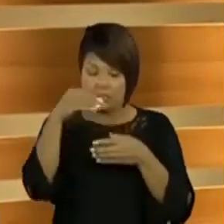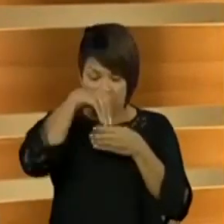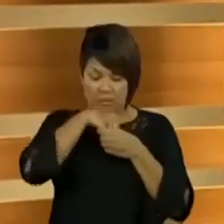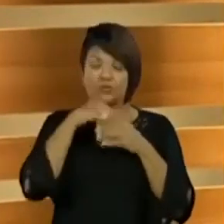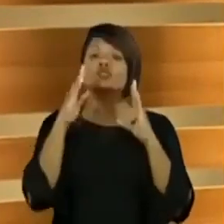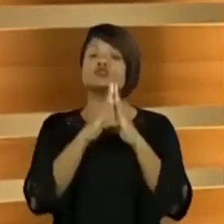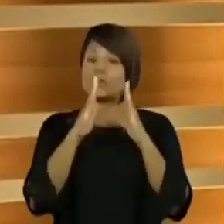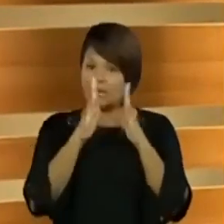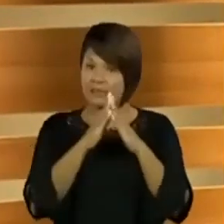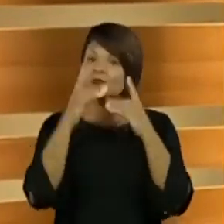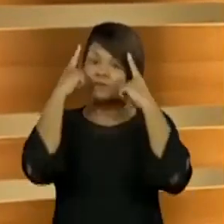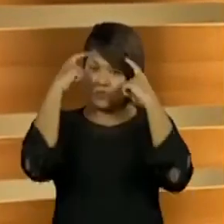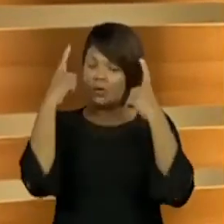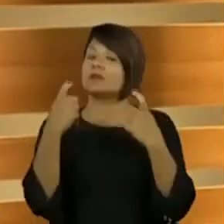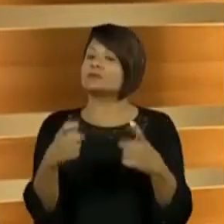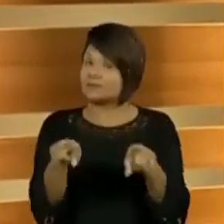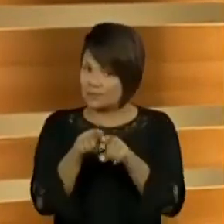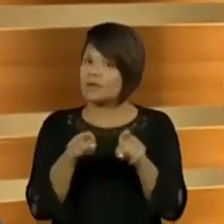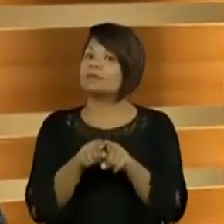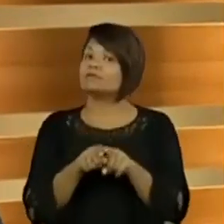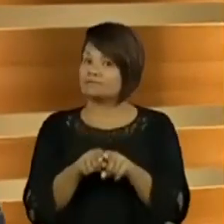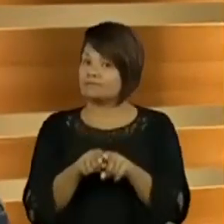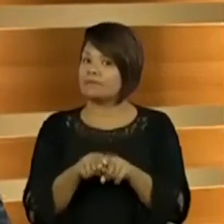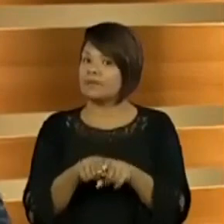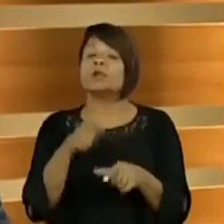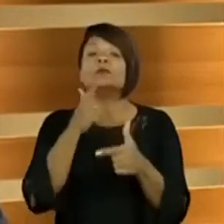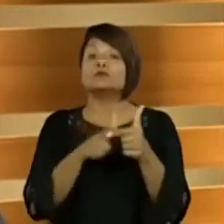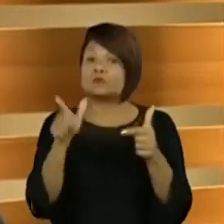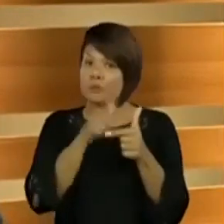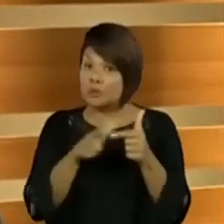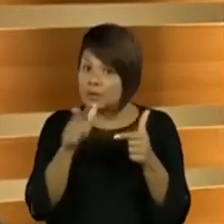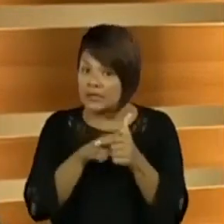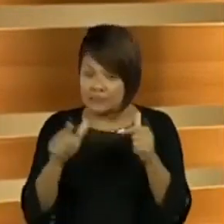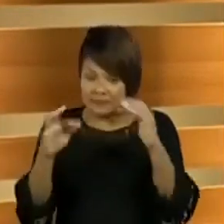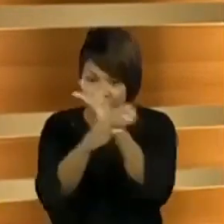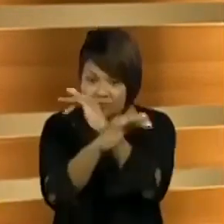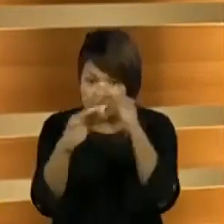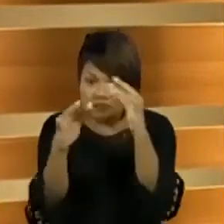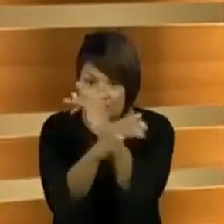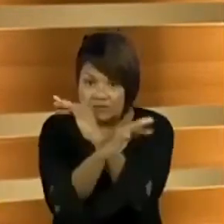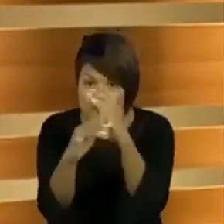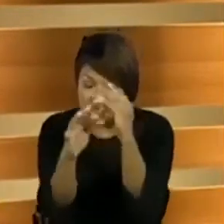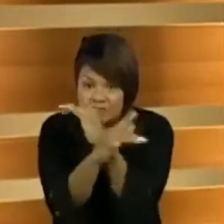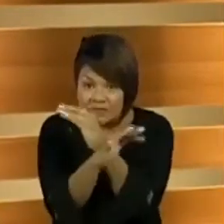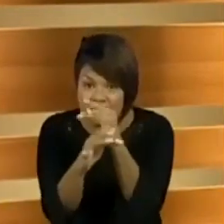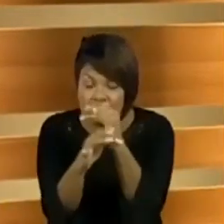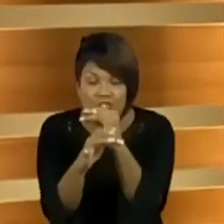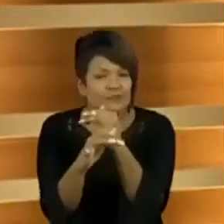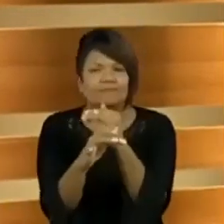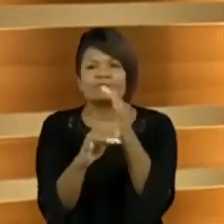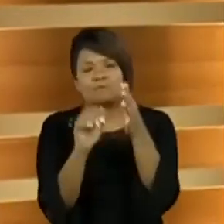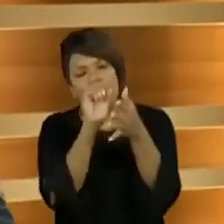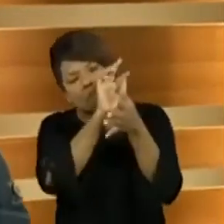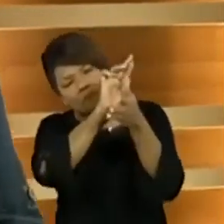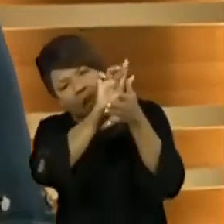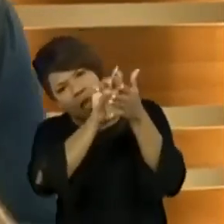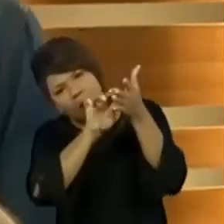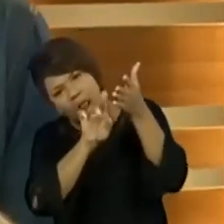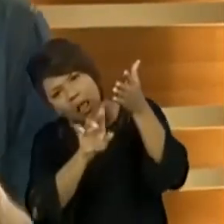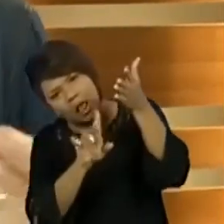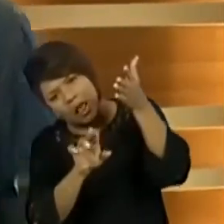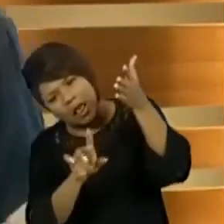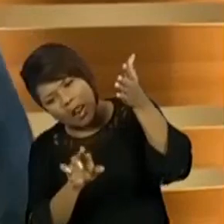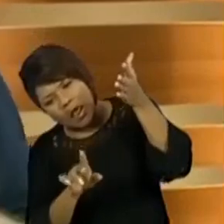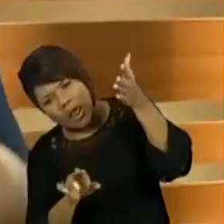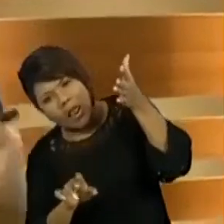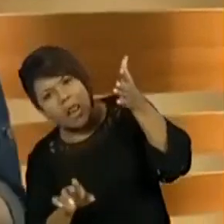problemas que nós vivemos. Então os problemas urbanos, reparem que são infindáveis. É claro que o